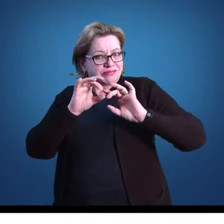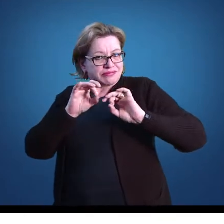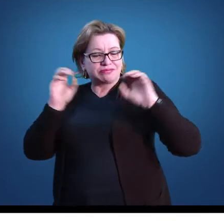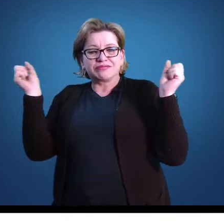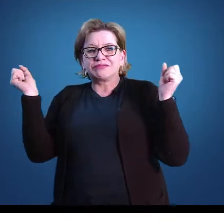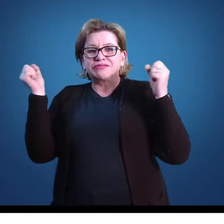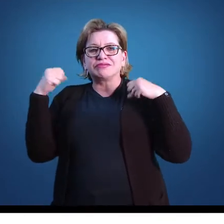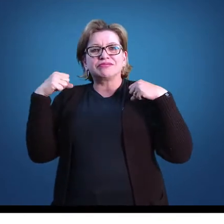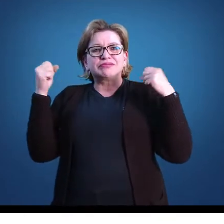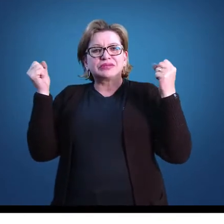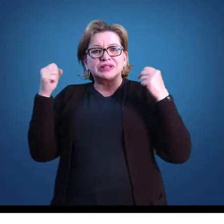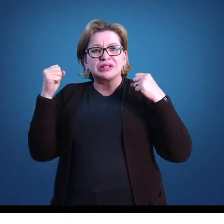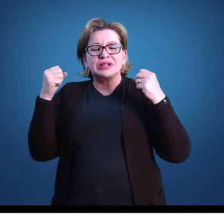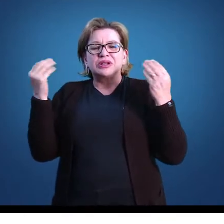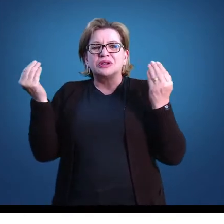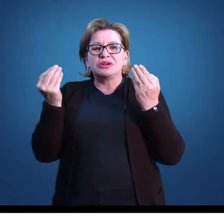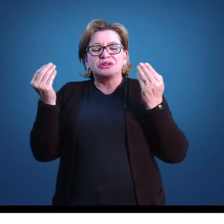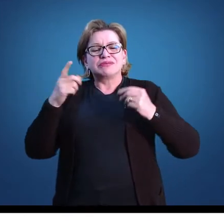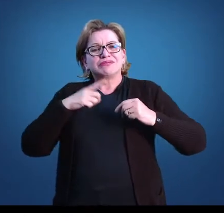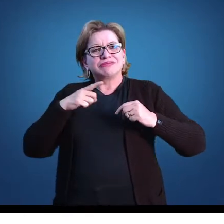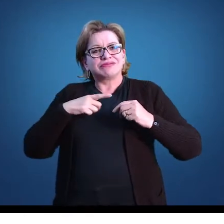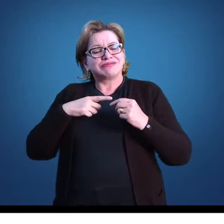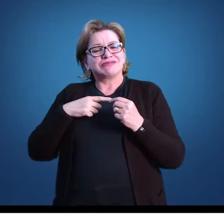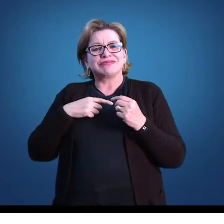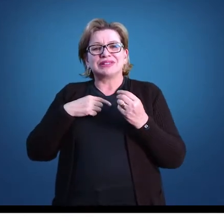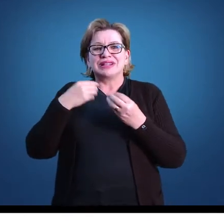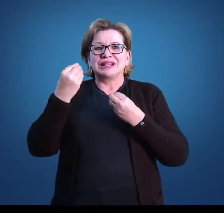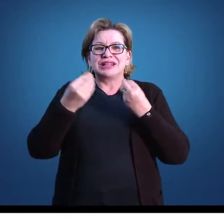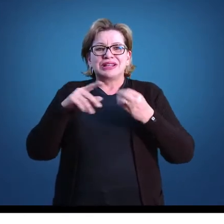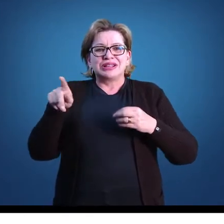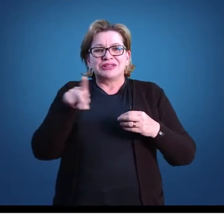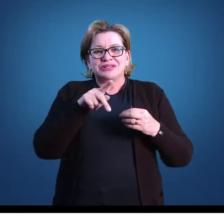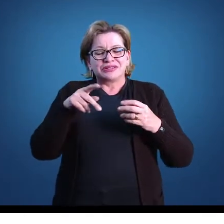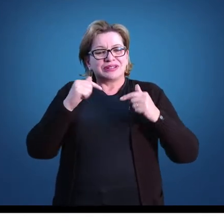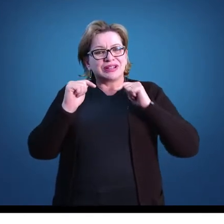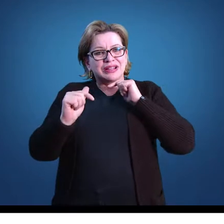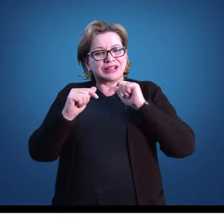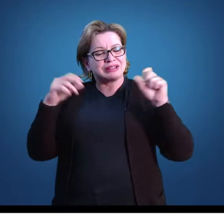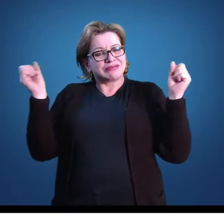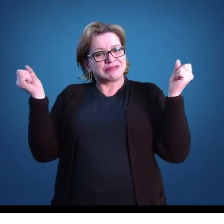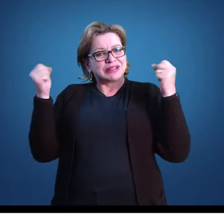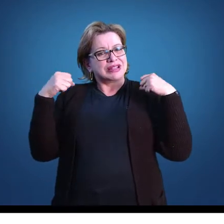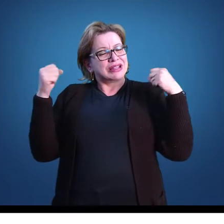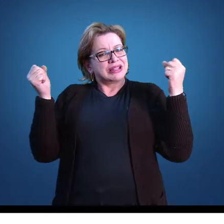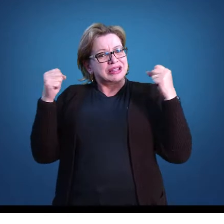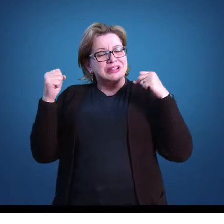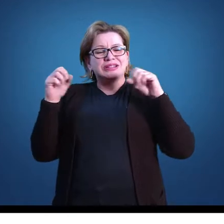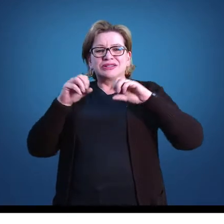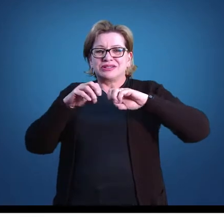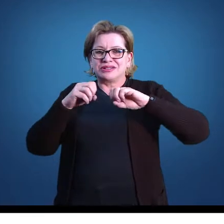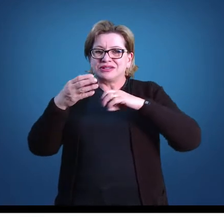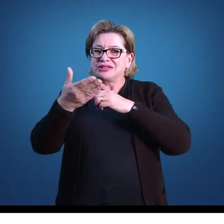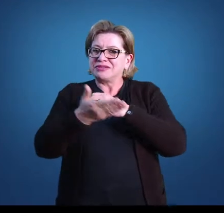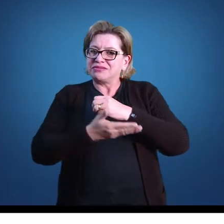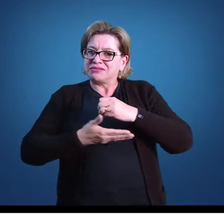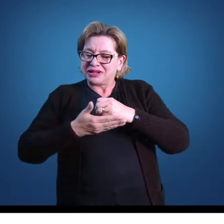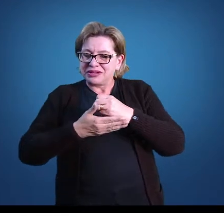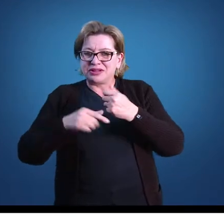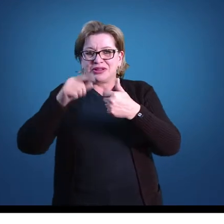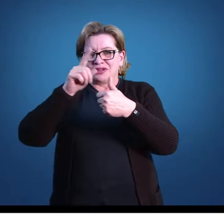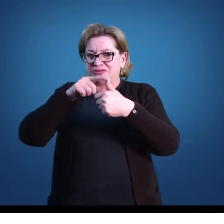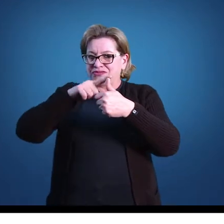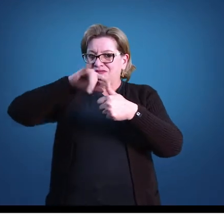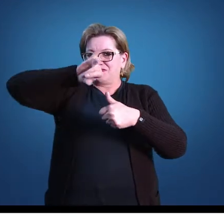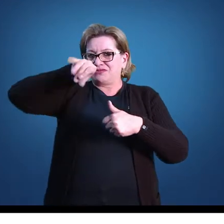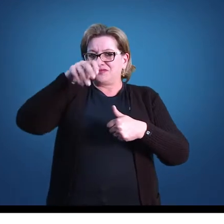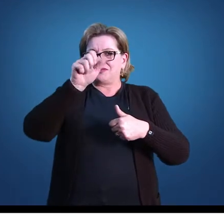física, contamos com a contribuição das nossas professoras que atuam com a educação física na educação básica. A professora Jaqueline, que